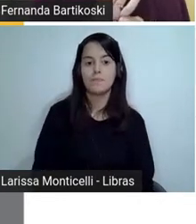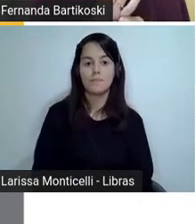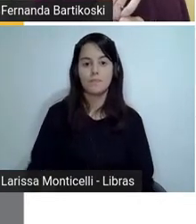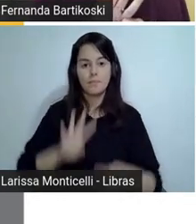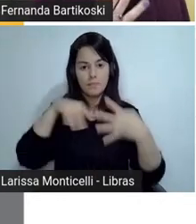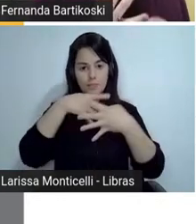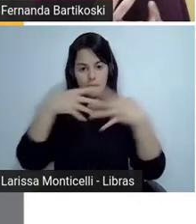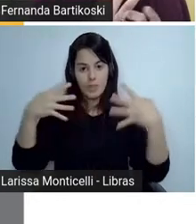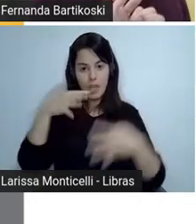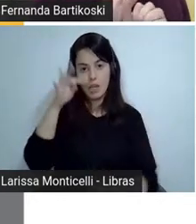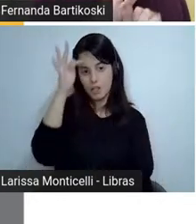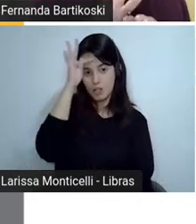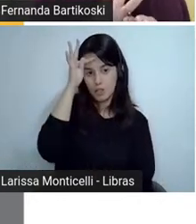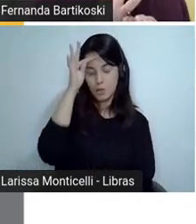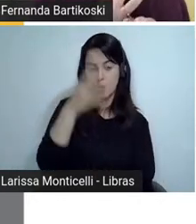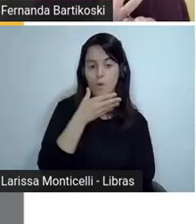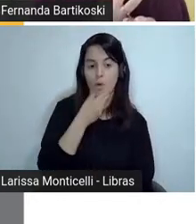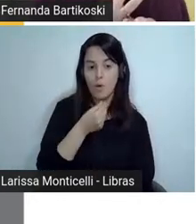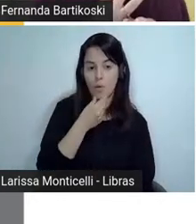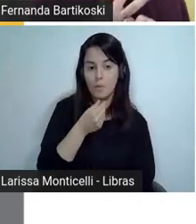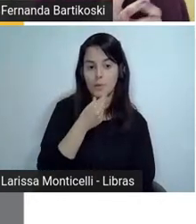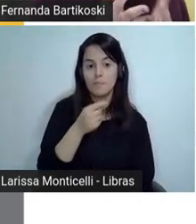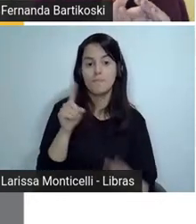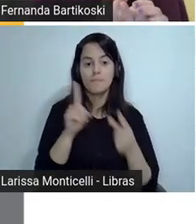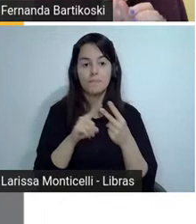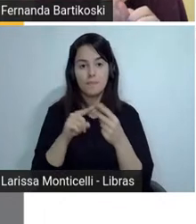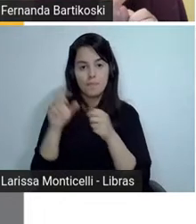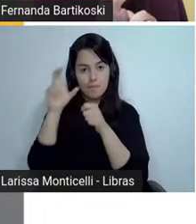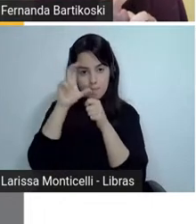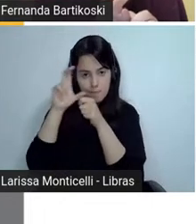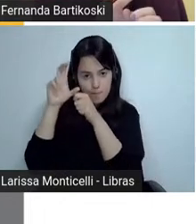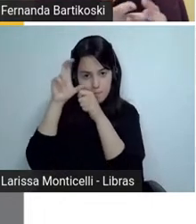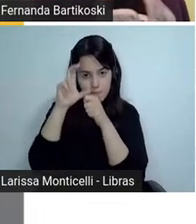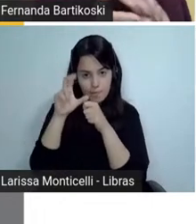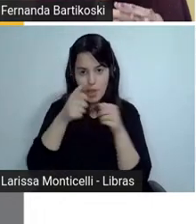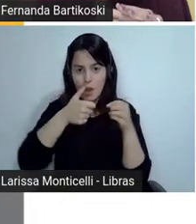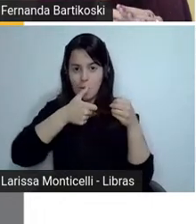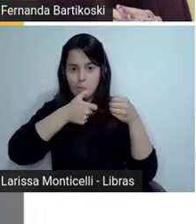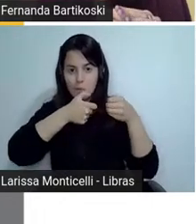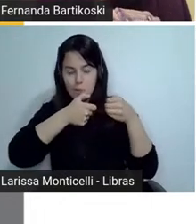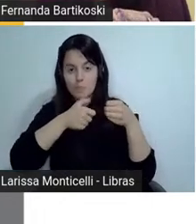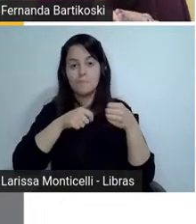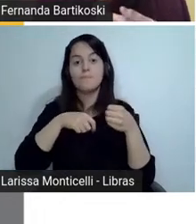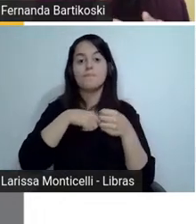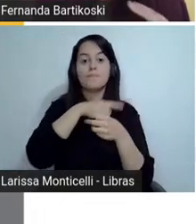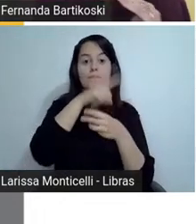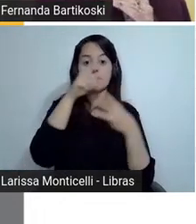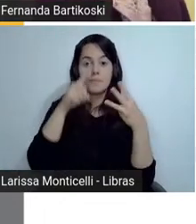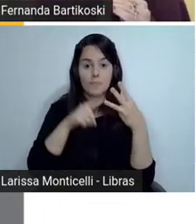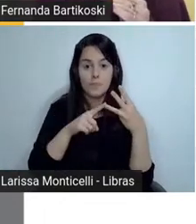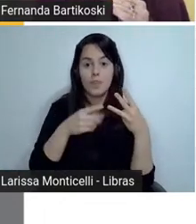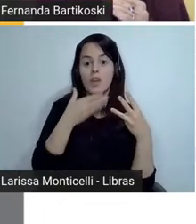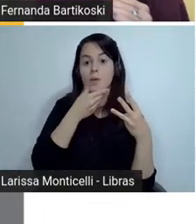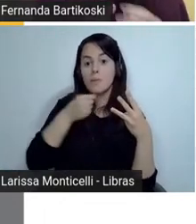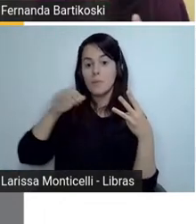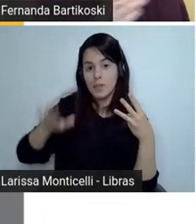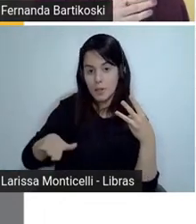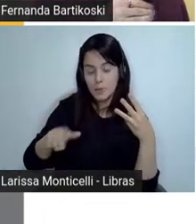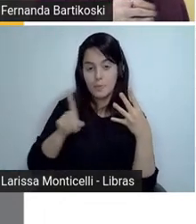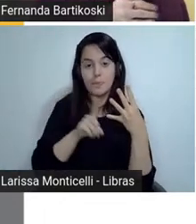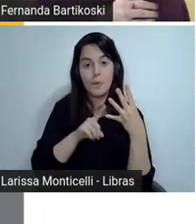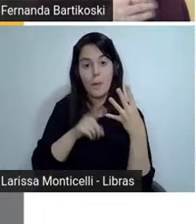clarimundo o Sherlock Holmes o menino o pai do menino a mãe do menino